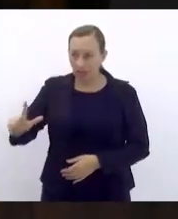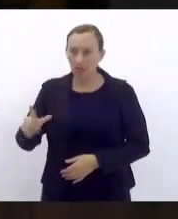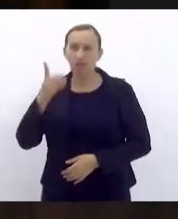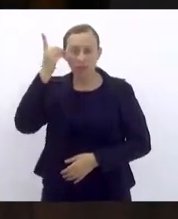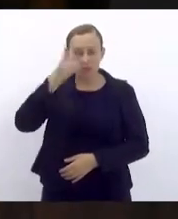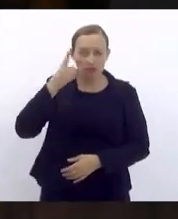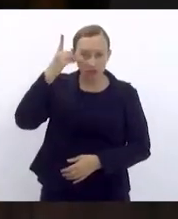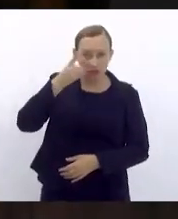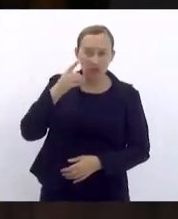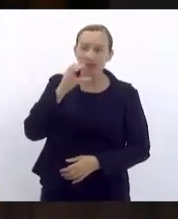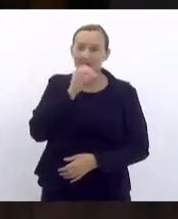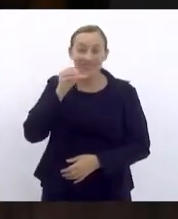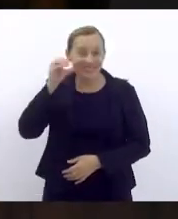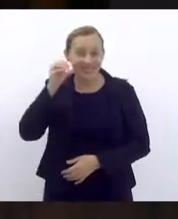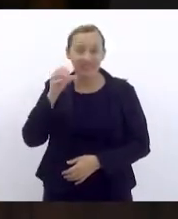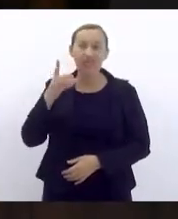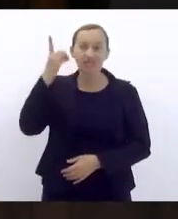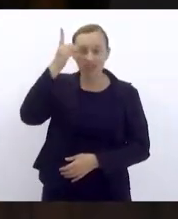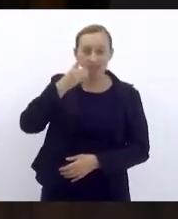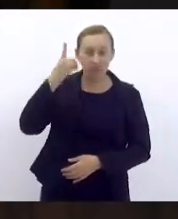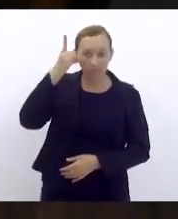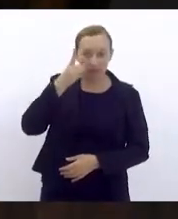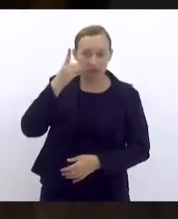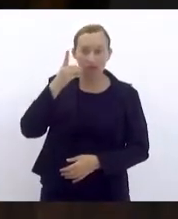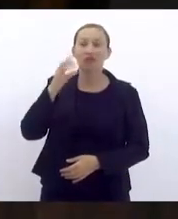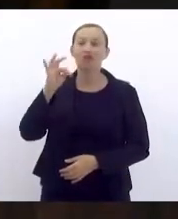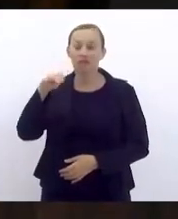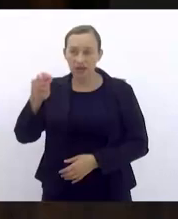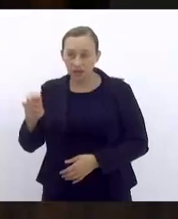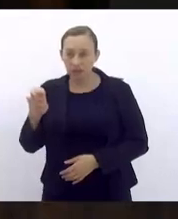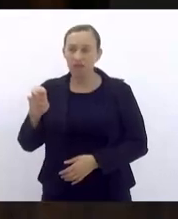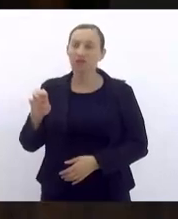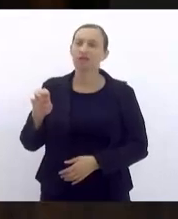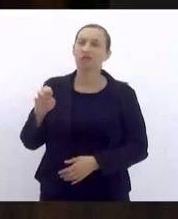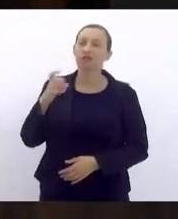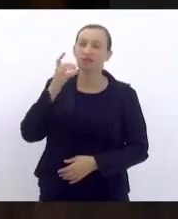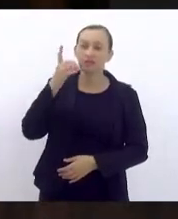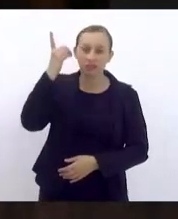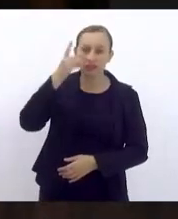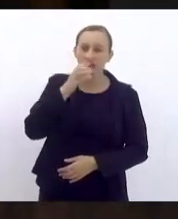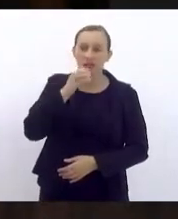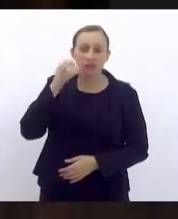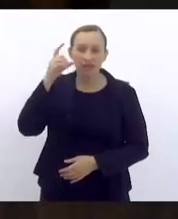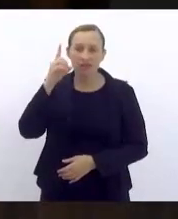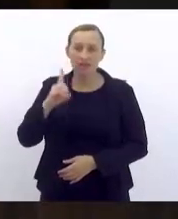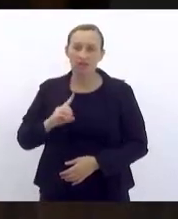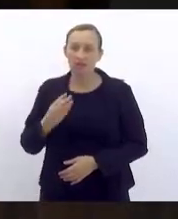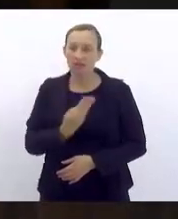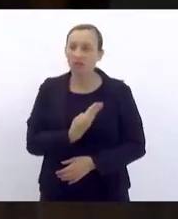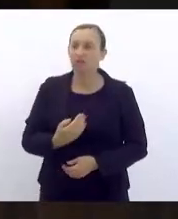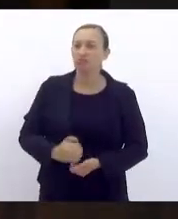deputada Célia Jordão Felipe Soares Dani Balbi